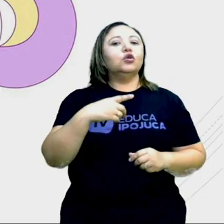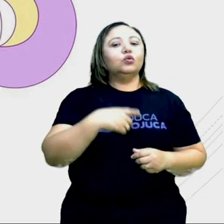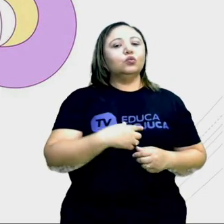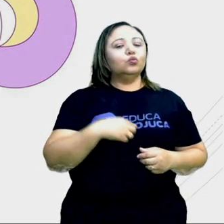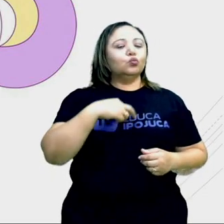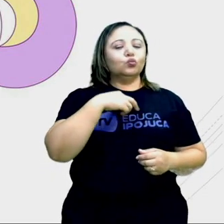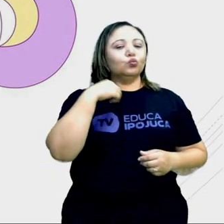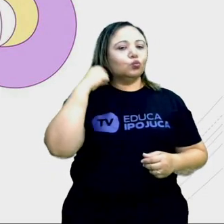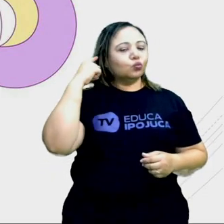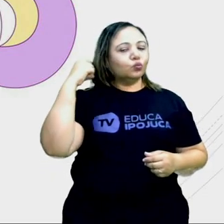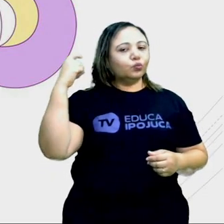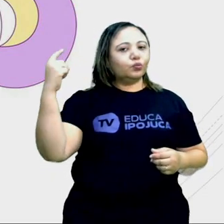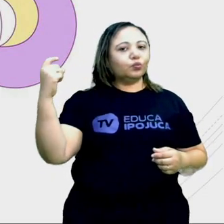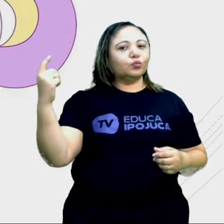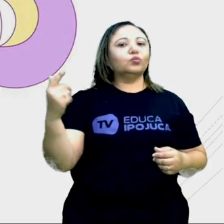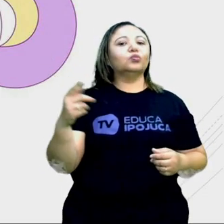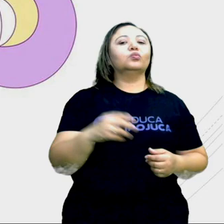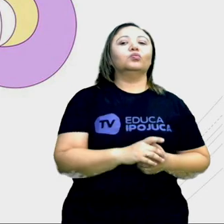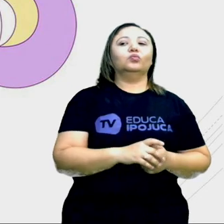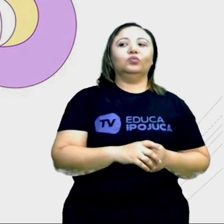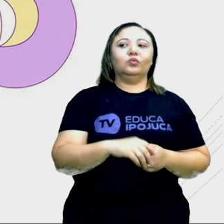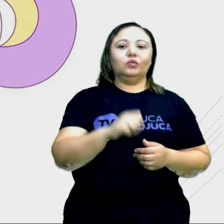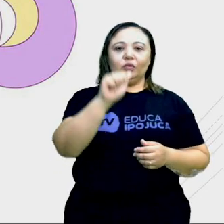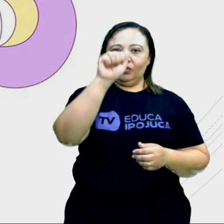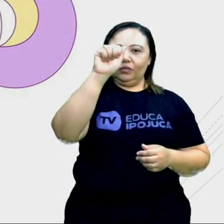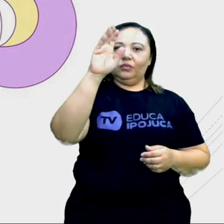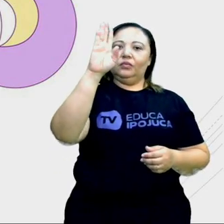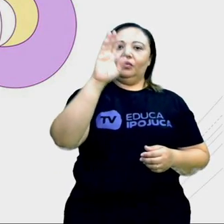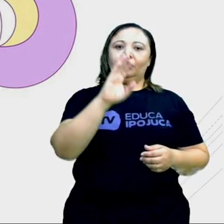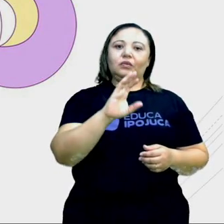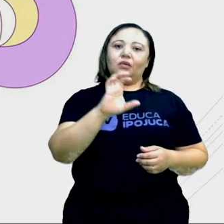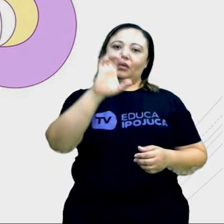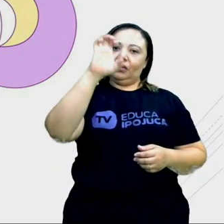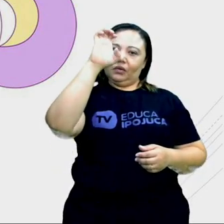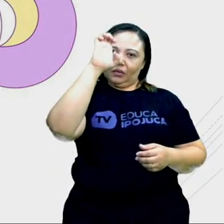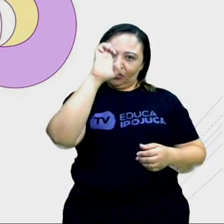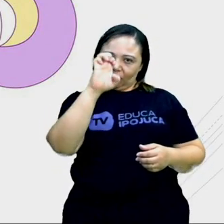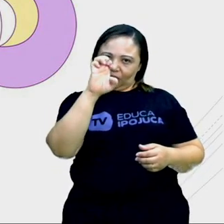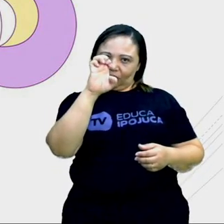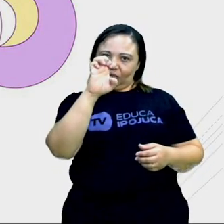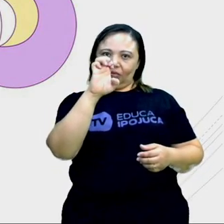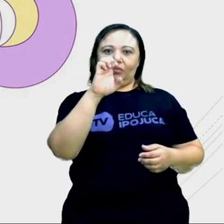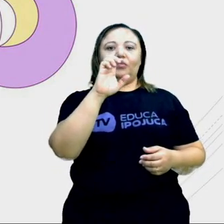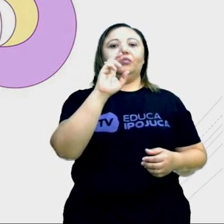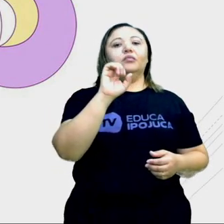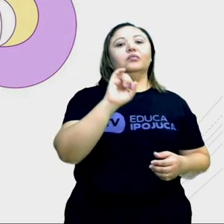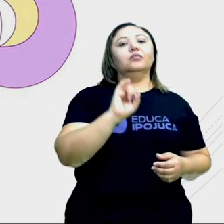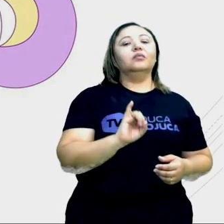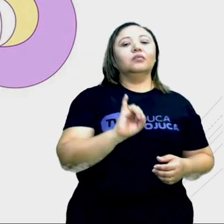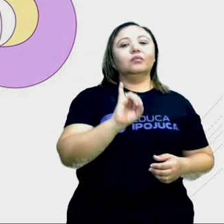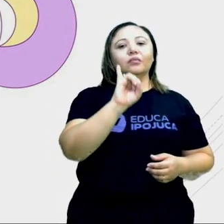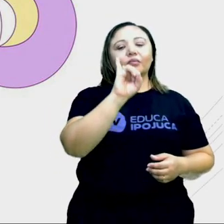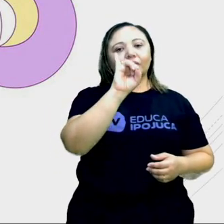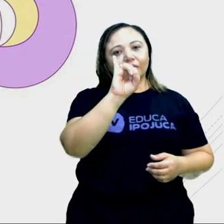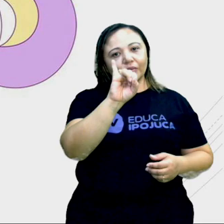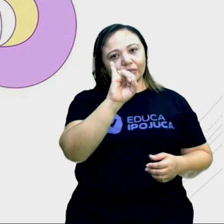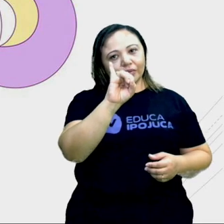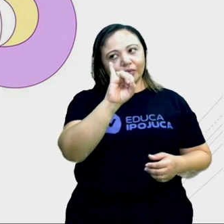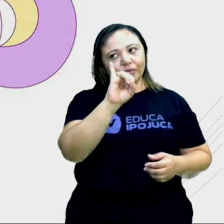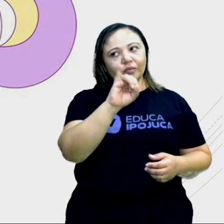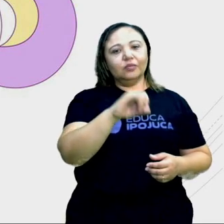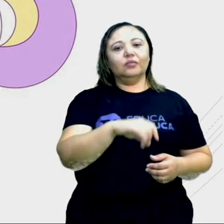lindos, né? Letrinha A, letrinha E, letrinha